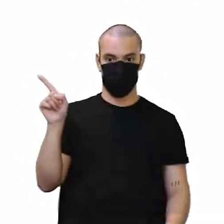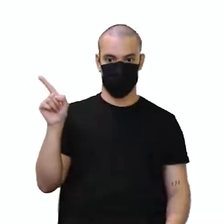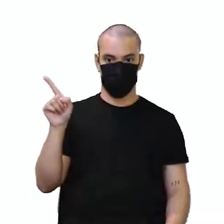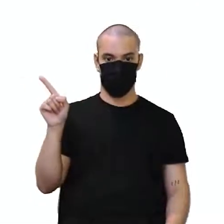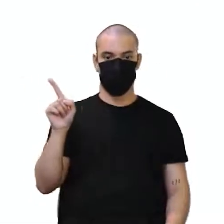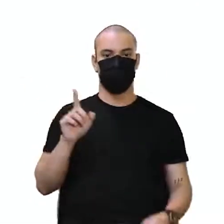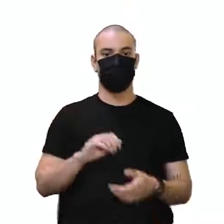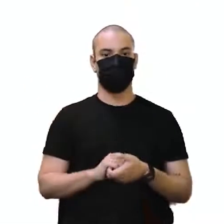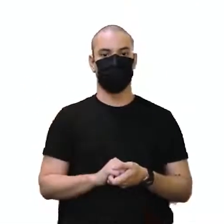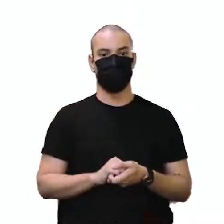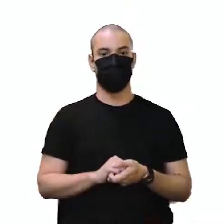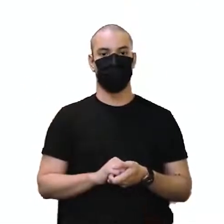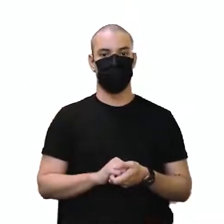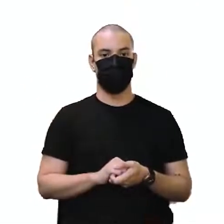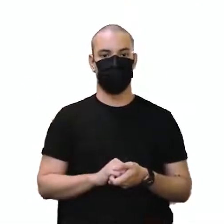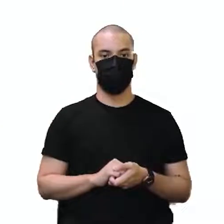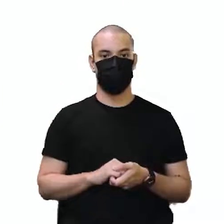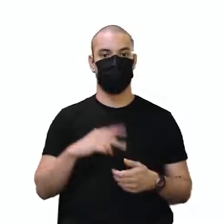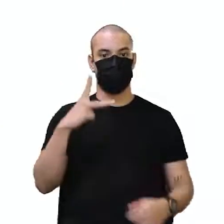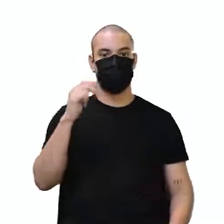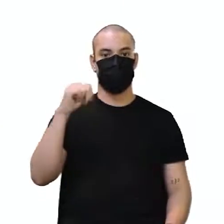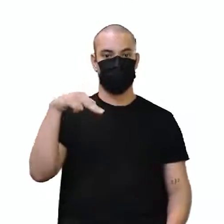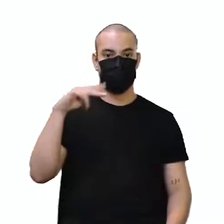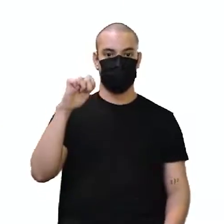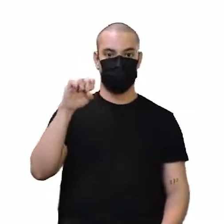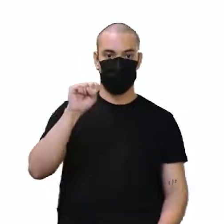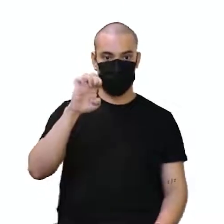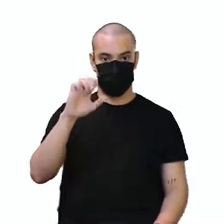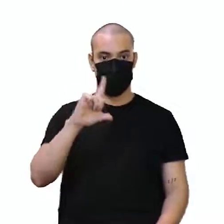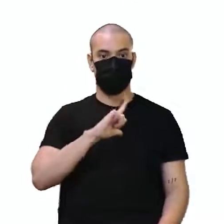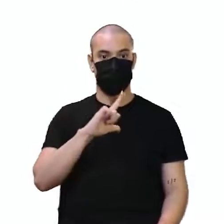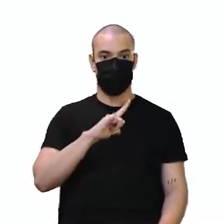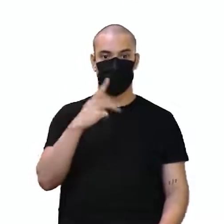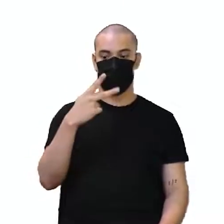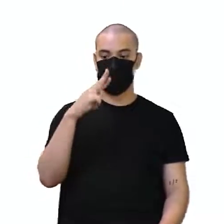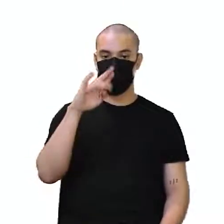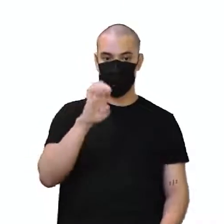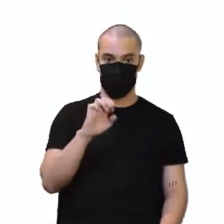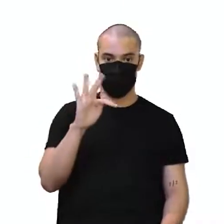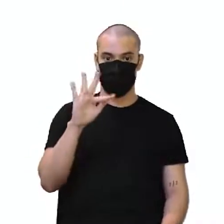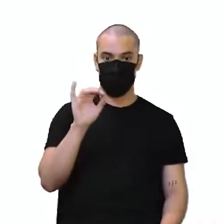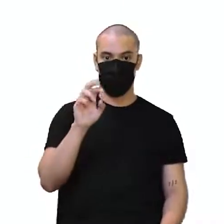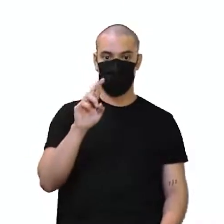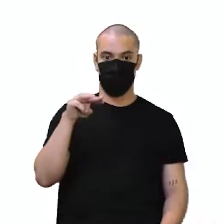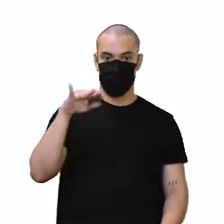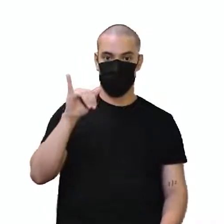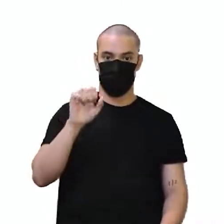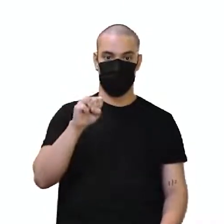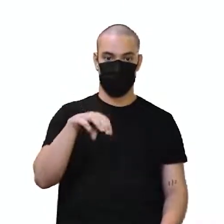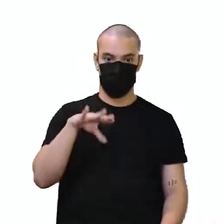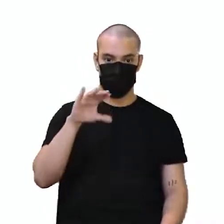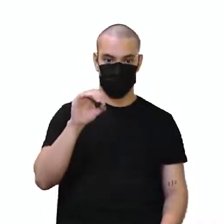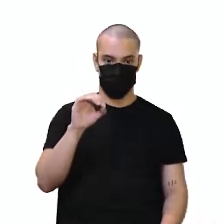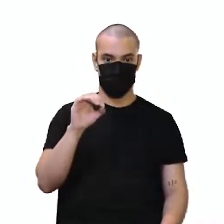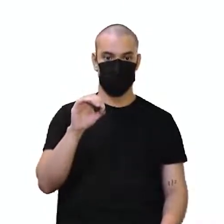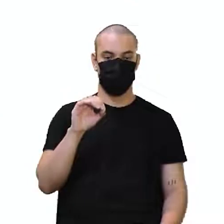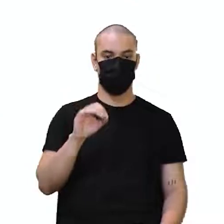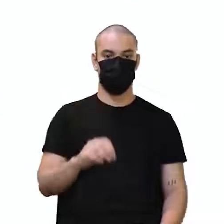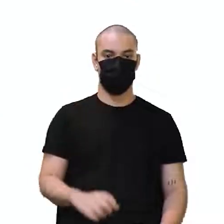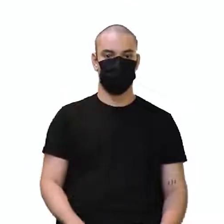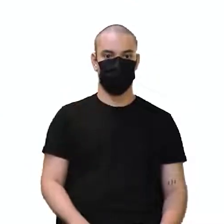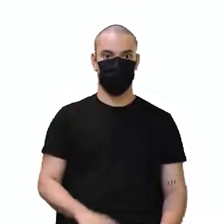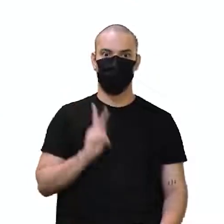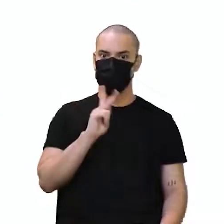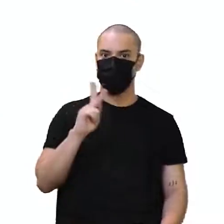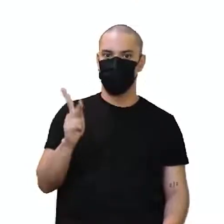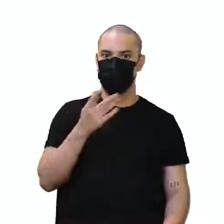da pangênese, pode colocar aí, pré-formismo, tá? Para a gente não esquecer. Então, no pré-formismo... Gente, a professora tem a lita